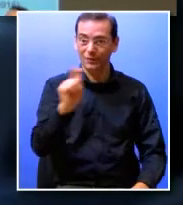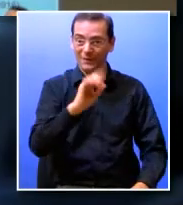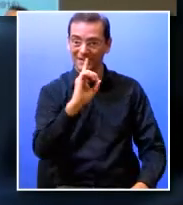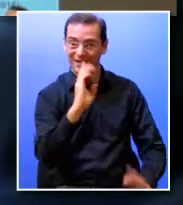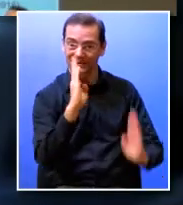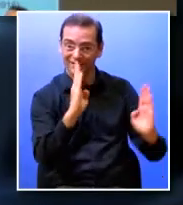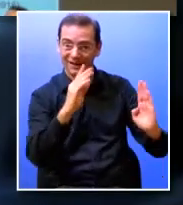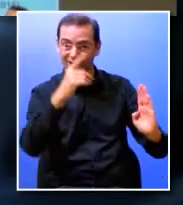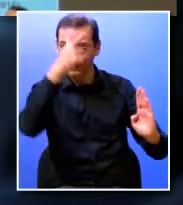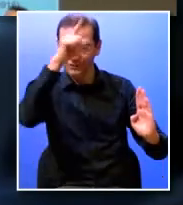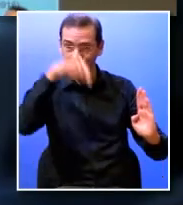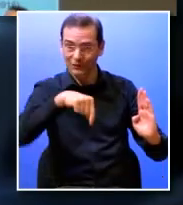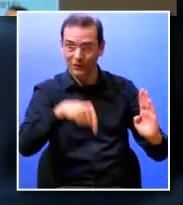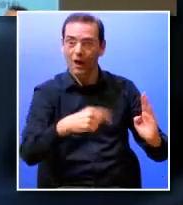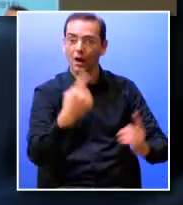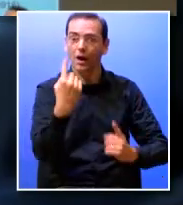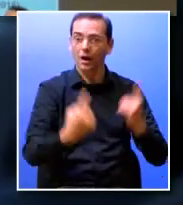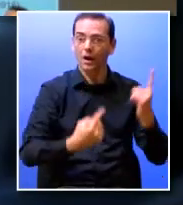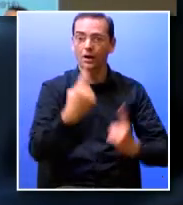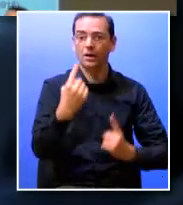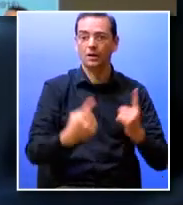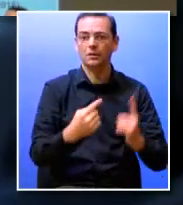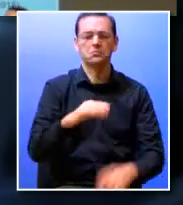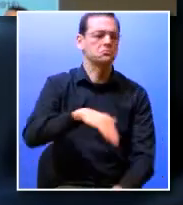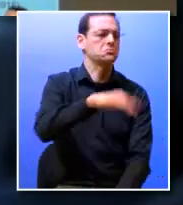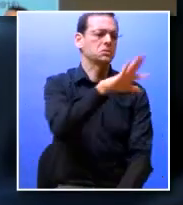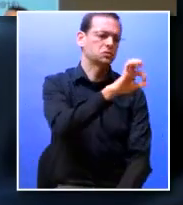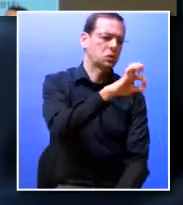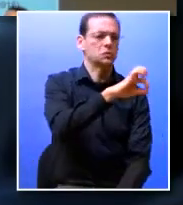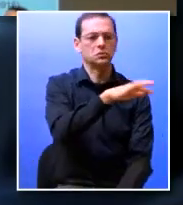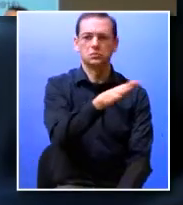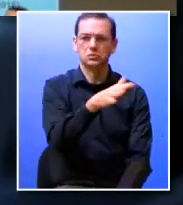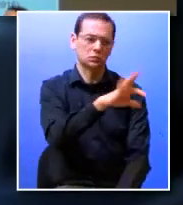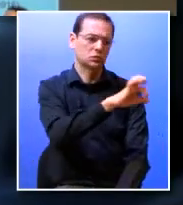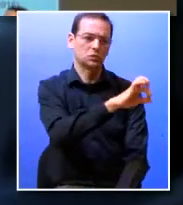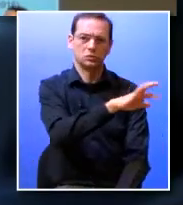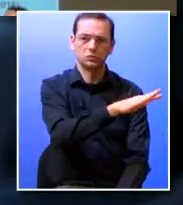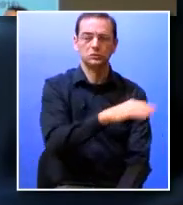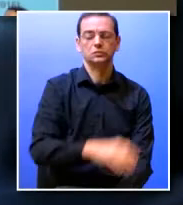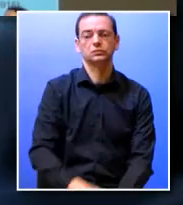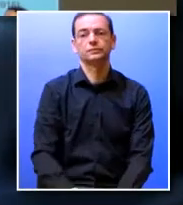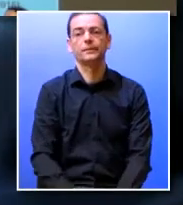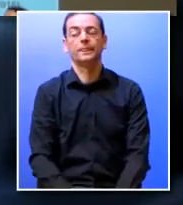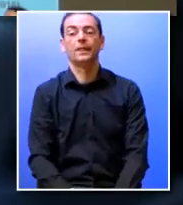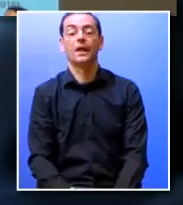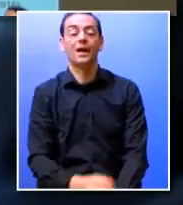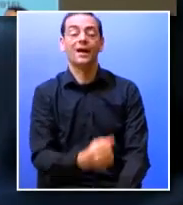licenciaturas que têm 18 anos de idade. Alguns deles